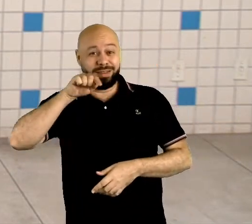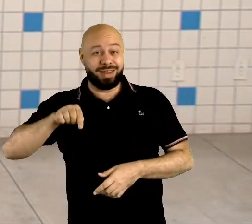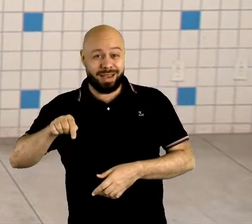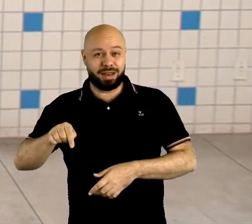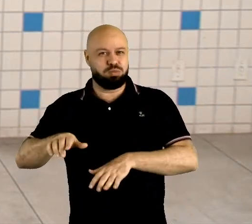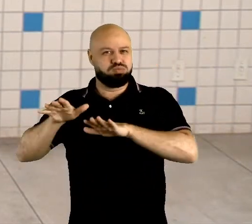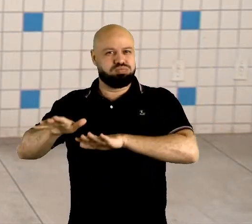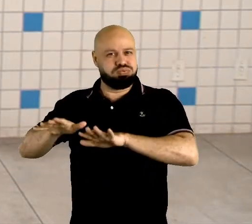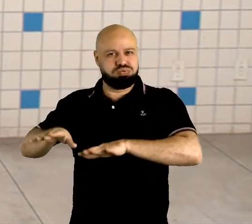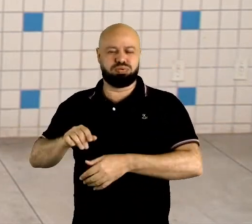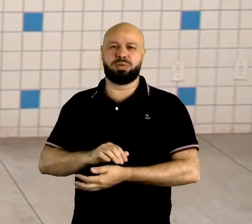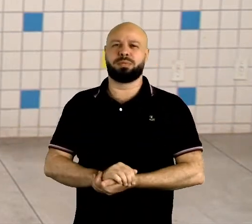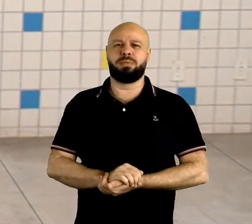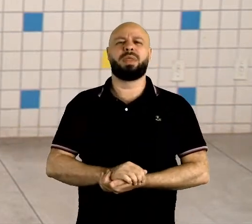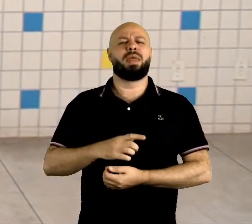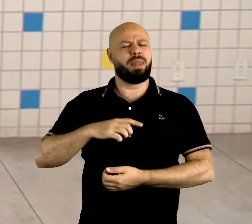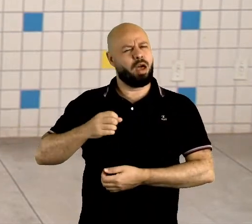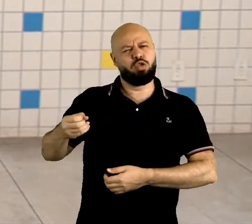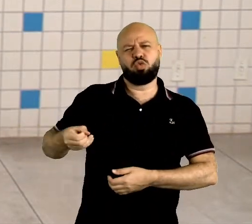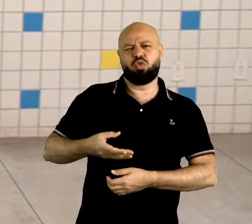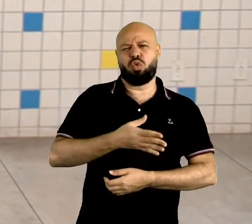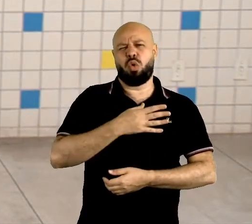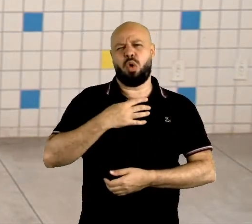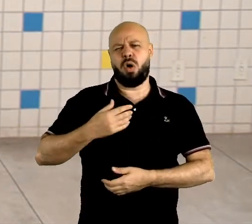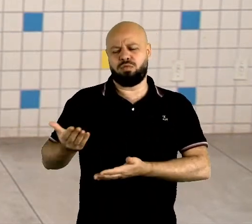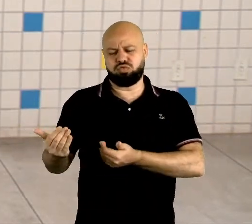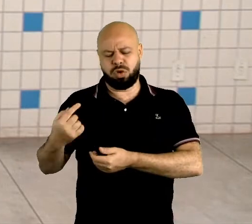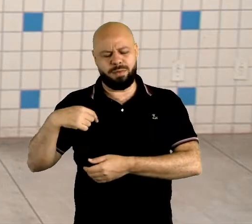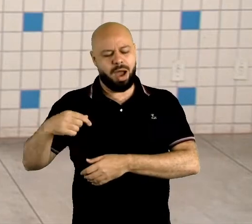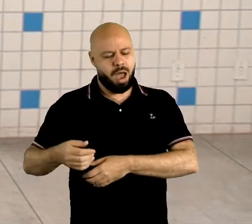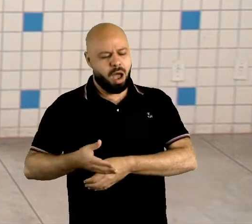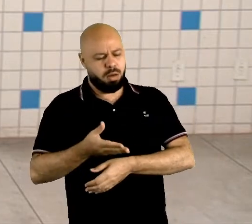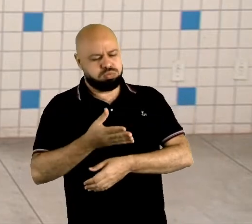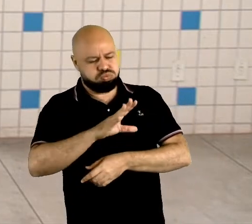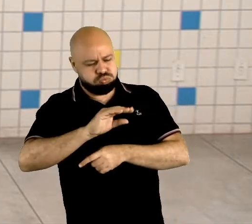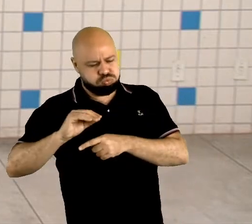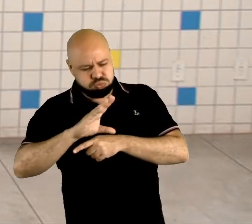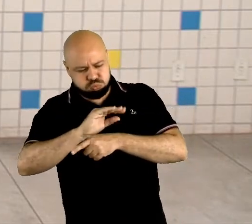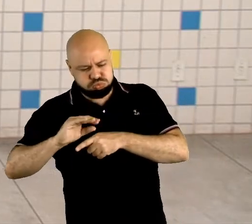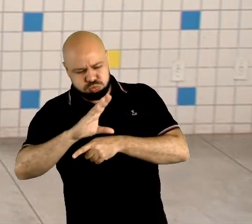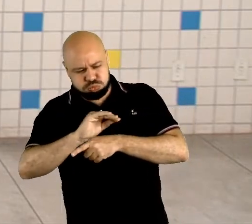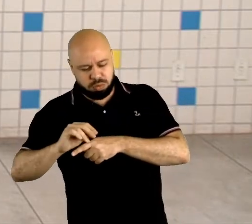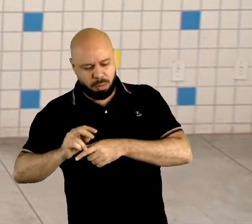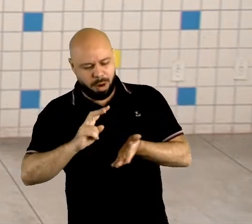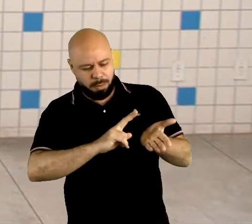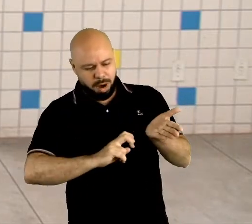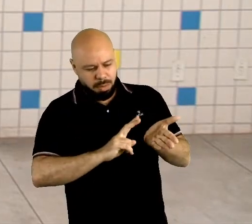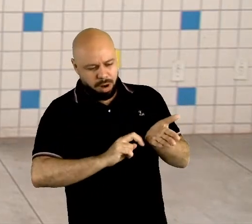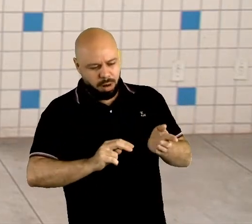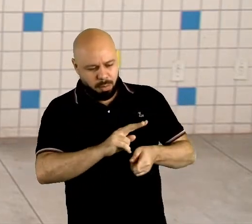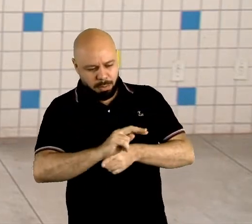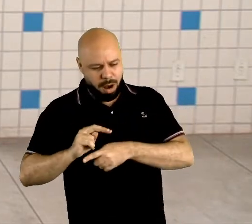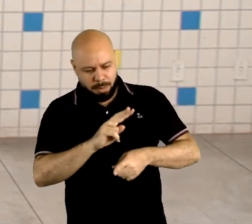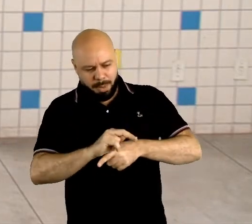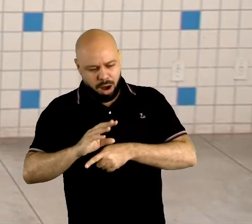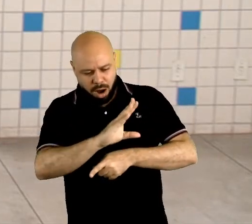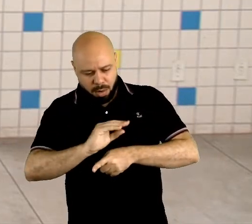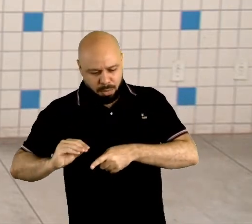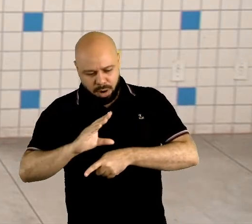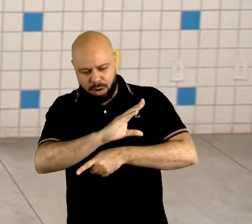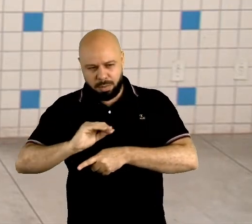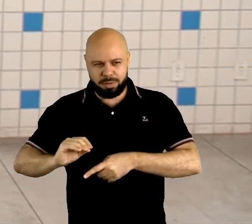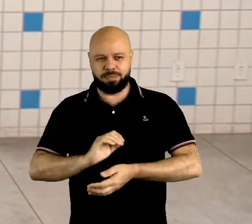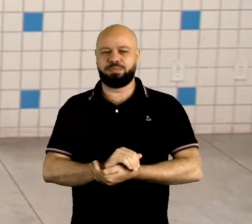jovens, eles tendem a assistir a essas séries americanas e se apropriar desse vocabulário. Então, muitas pessoas ficam falando, né?